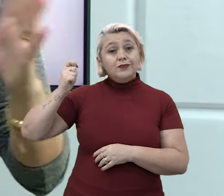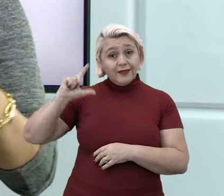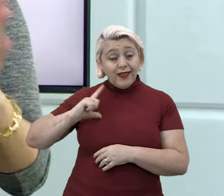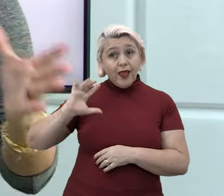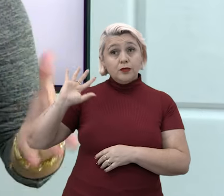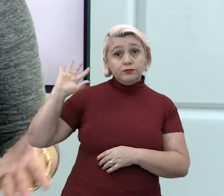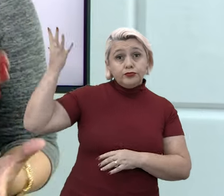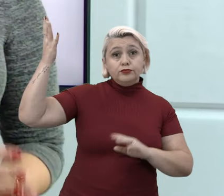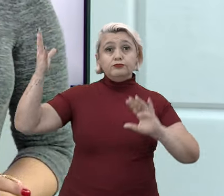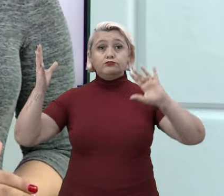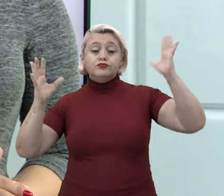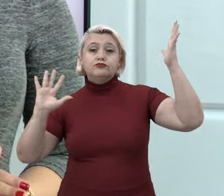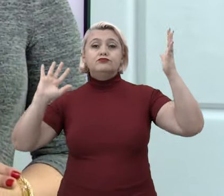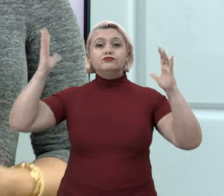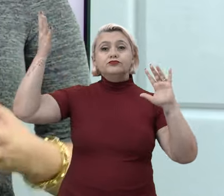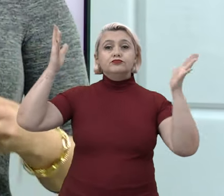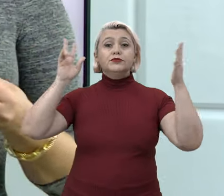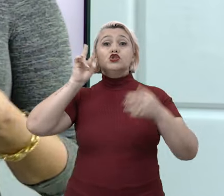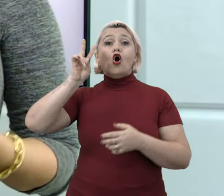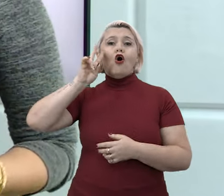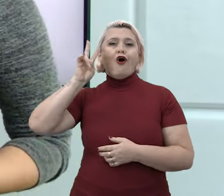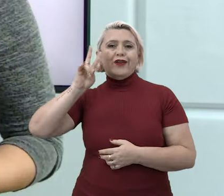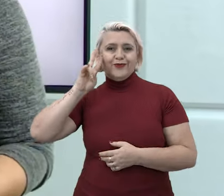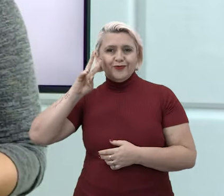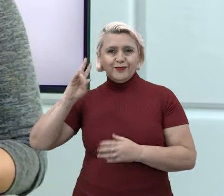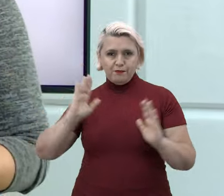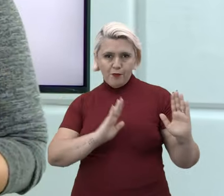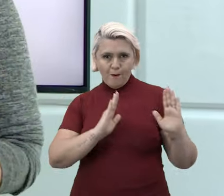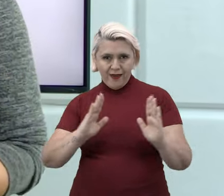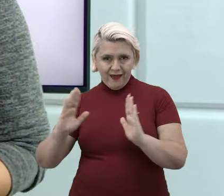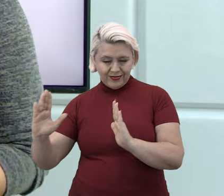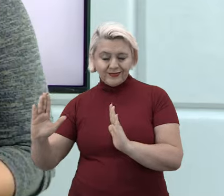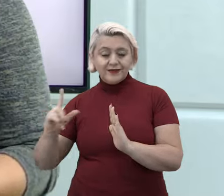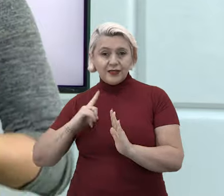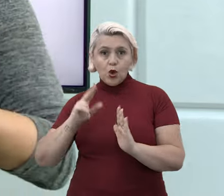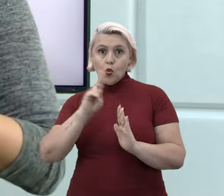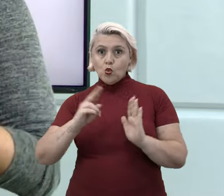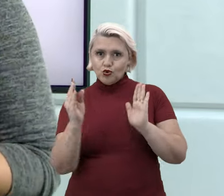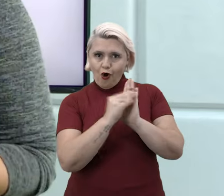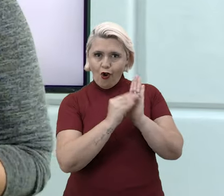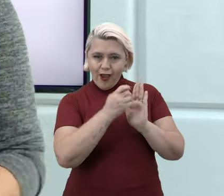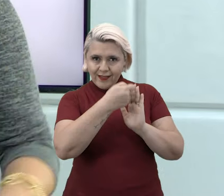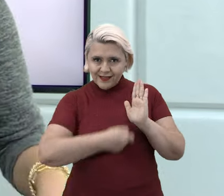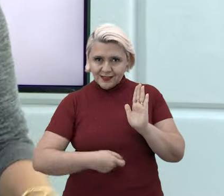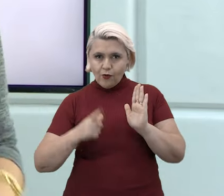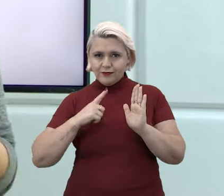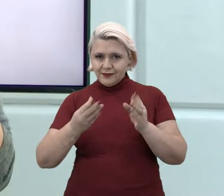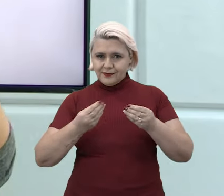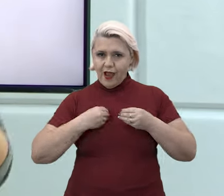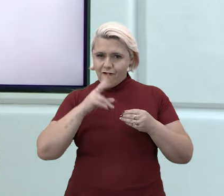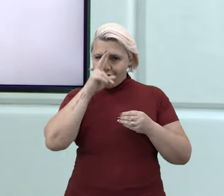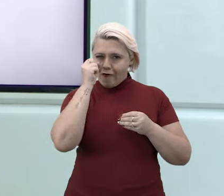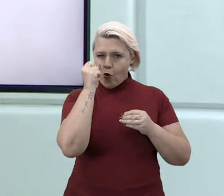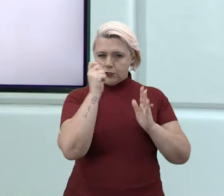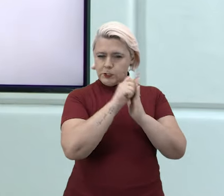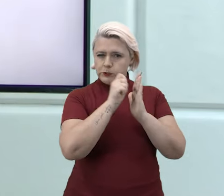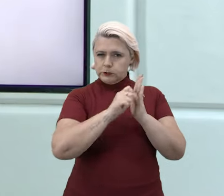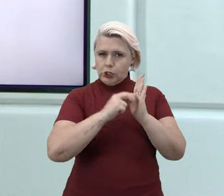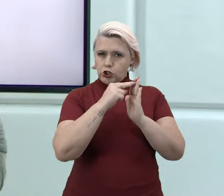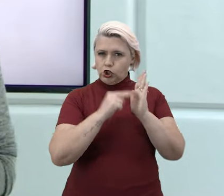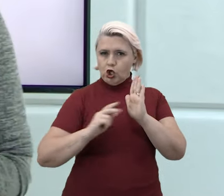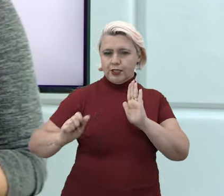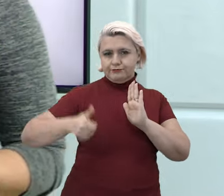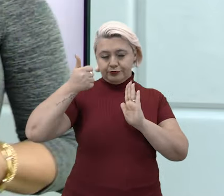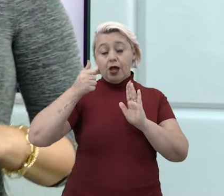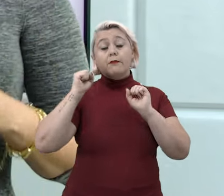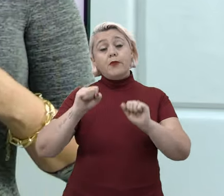históricos. Eu uso isso na minha redação, eu uso esses exemplos. É um tipo de argumento e dá força para a minha redação. Pode ser uma notícia